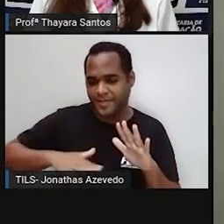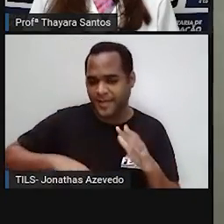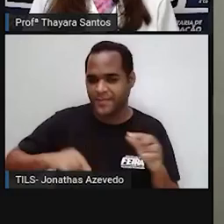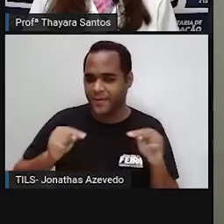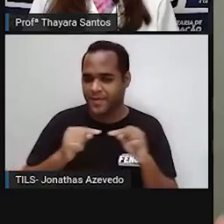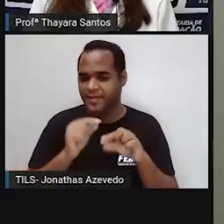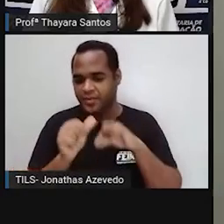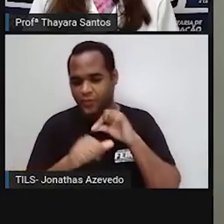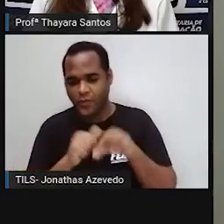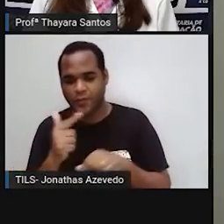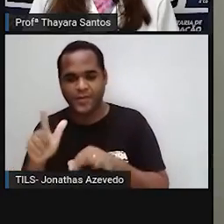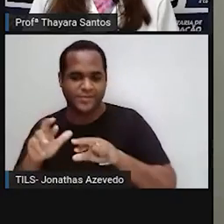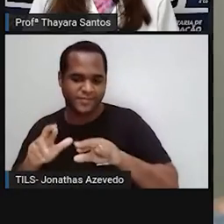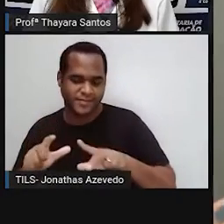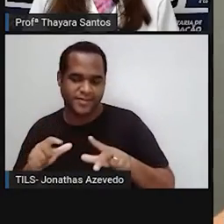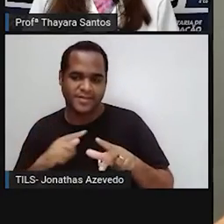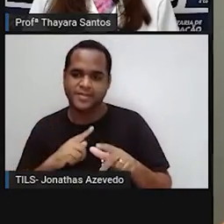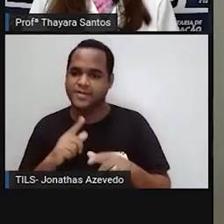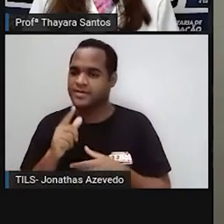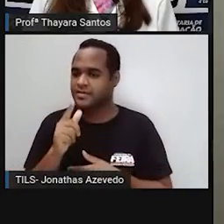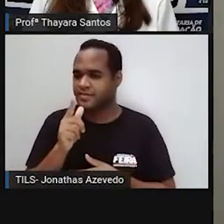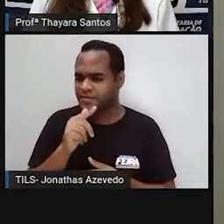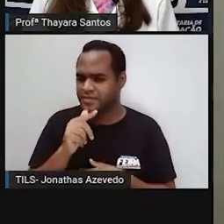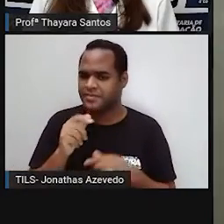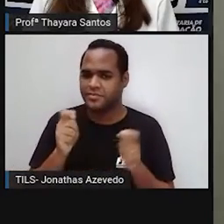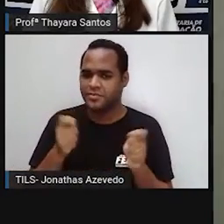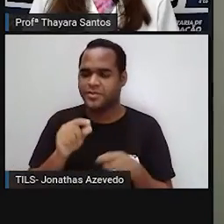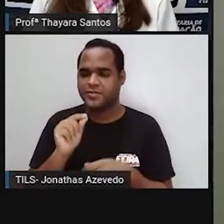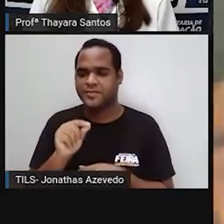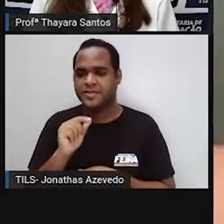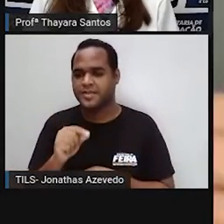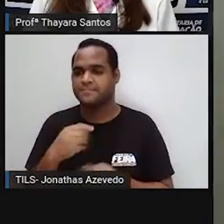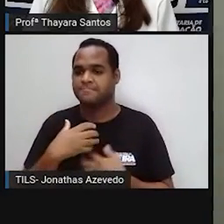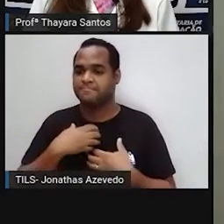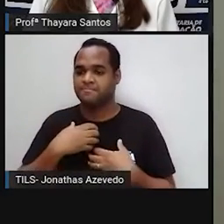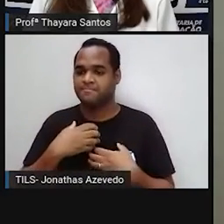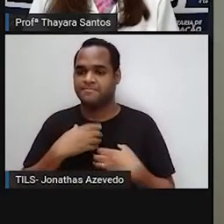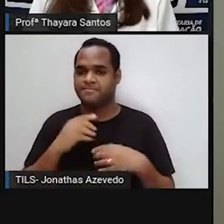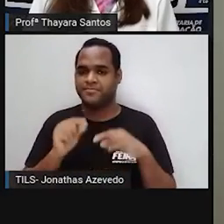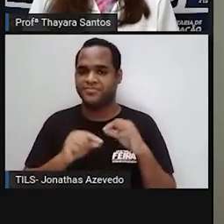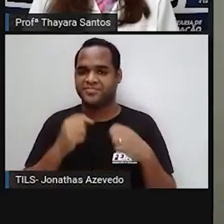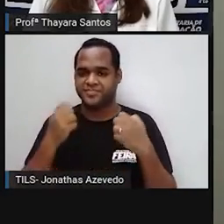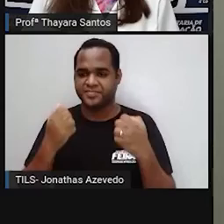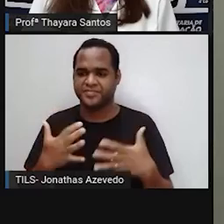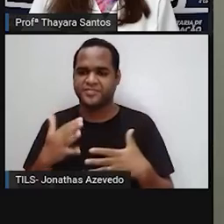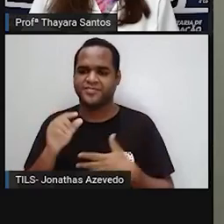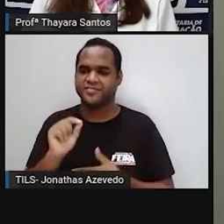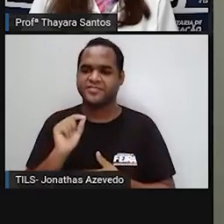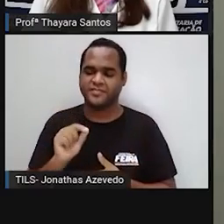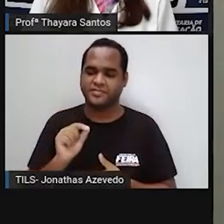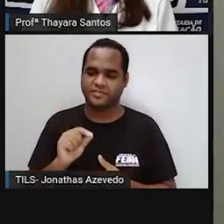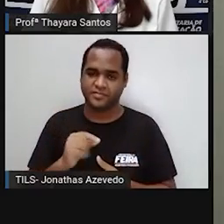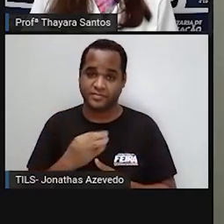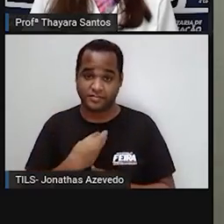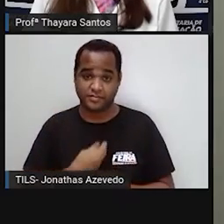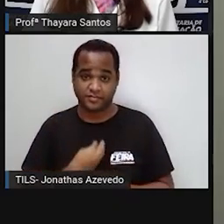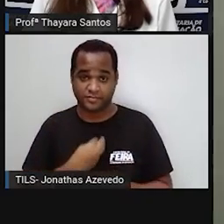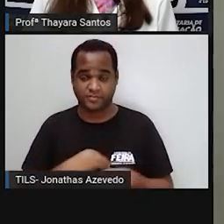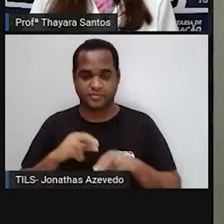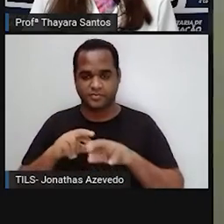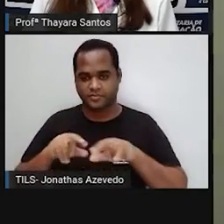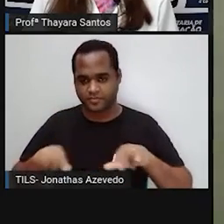temperatura do mar são sentidas na cadeia alimentar. As algas